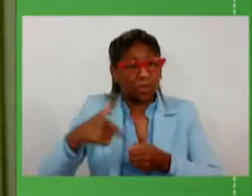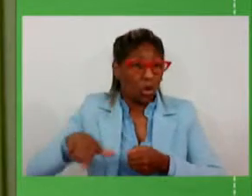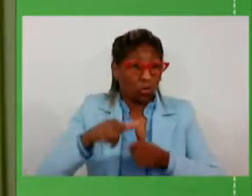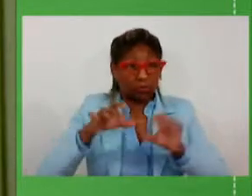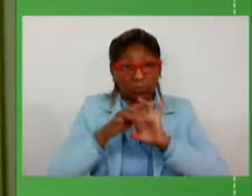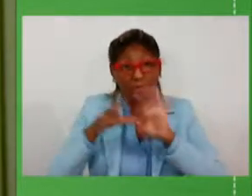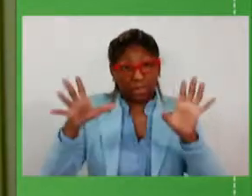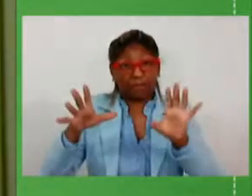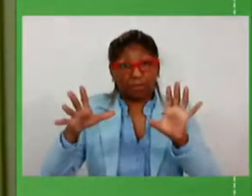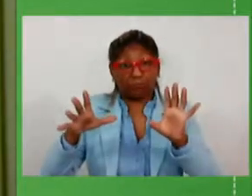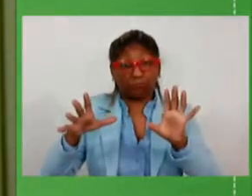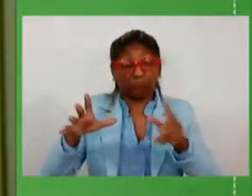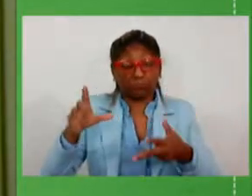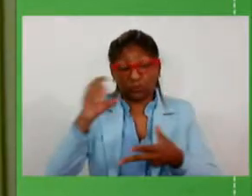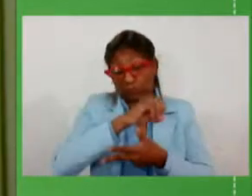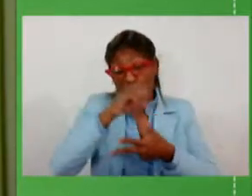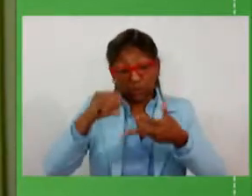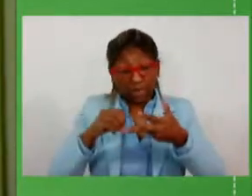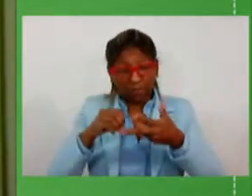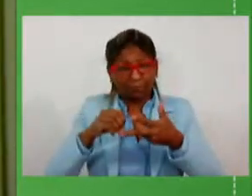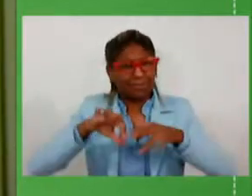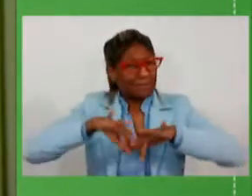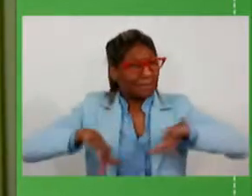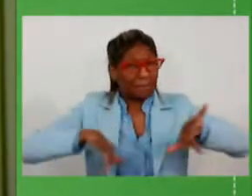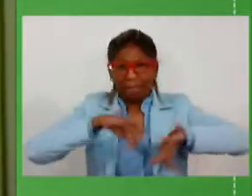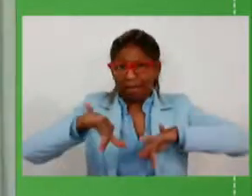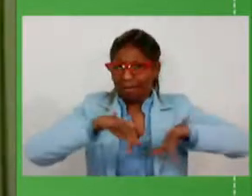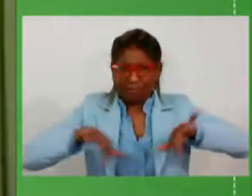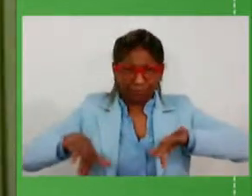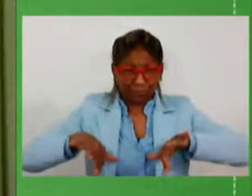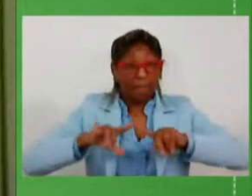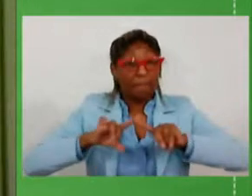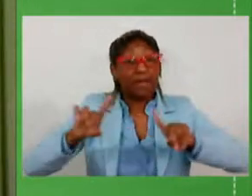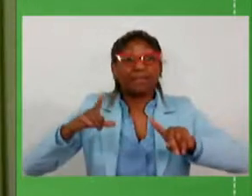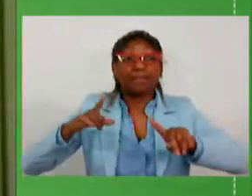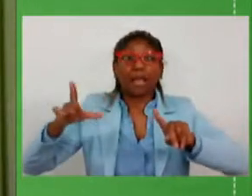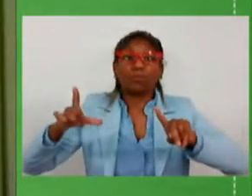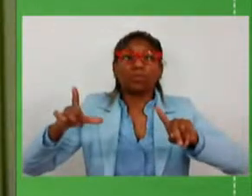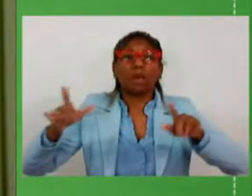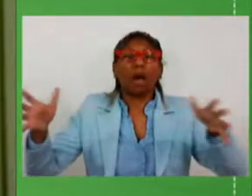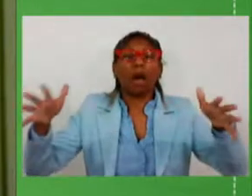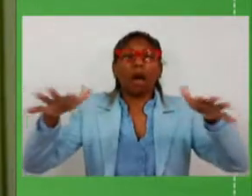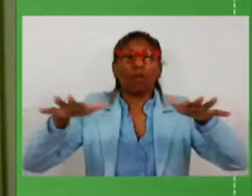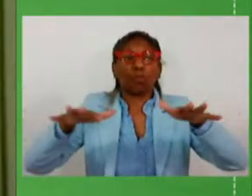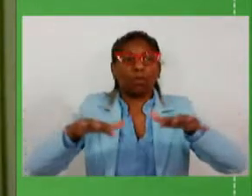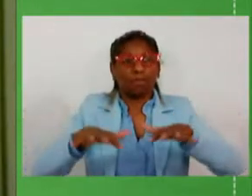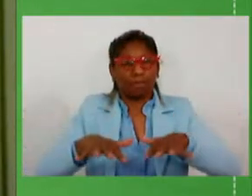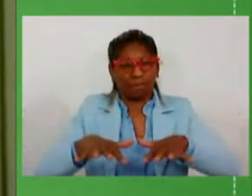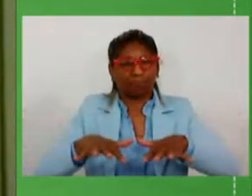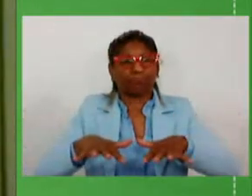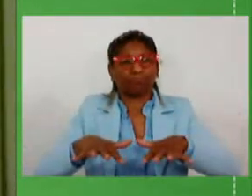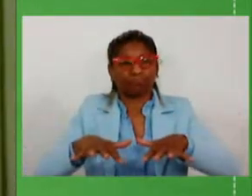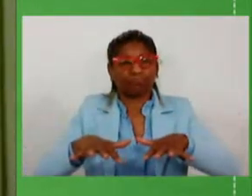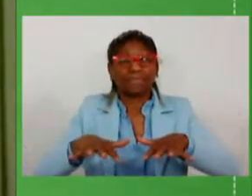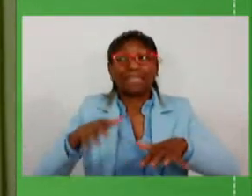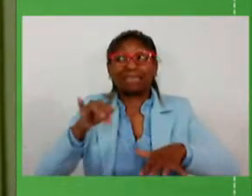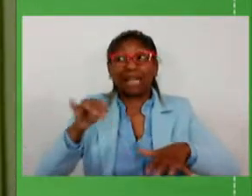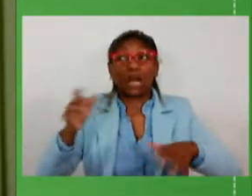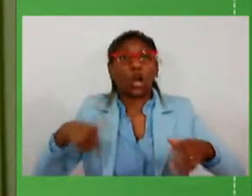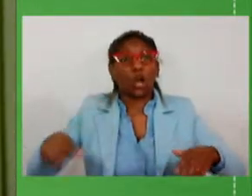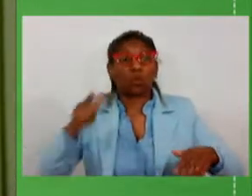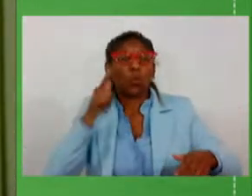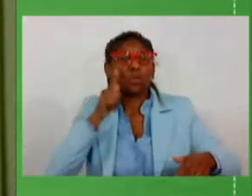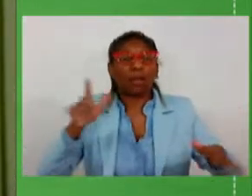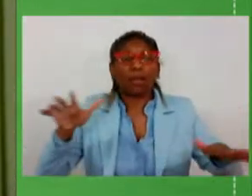legislativo poder executivo mas mantemos a harmonia e a harmonia quando ela é mantida entre os poderes de Estado